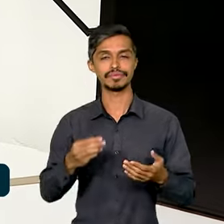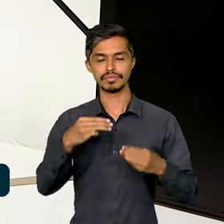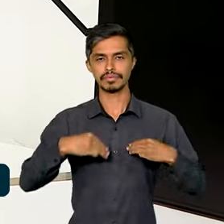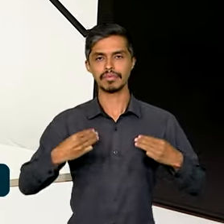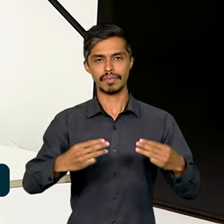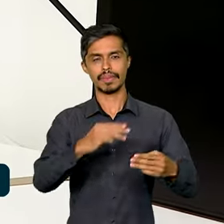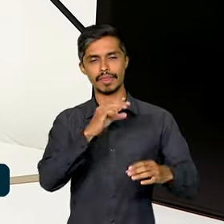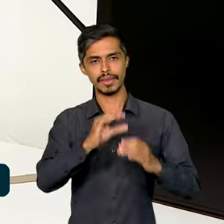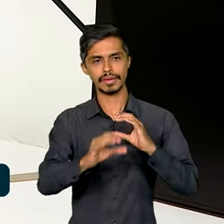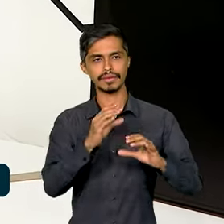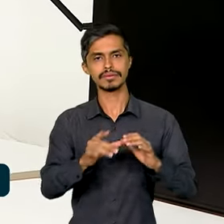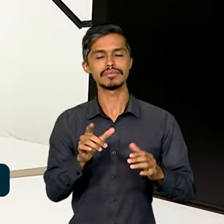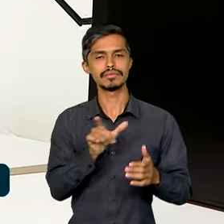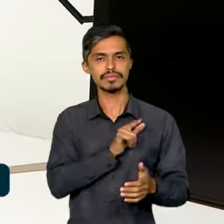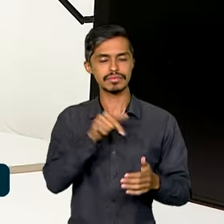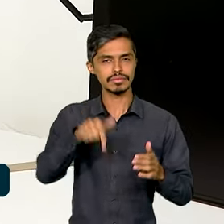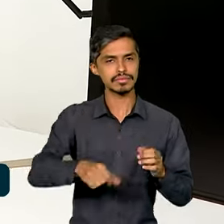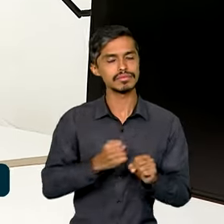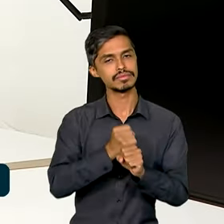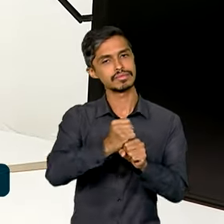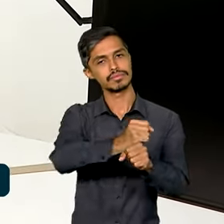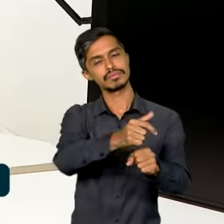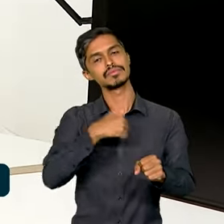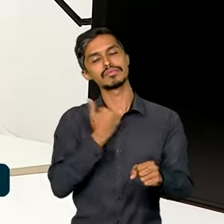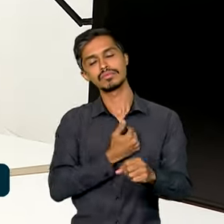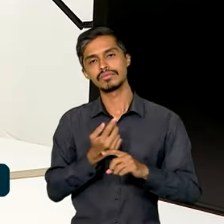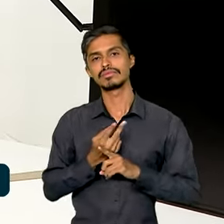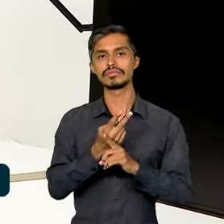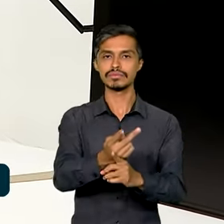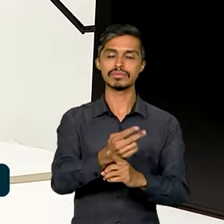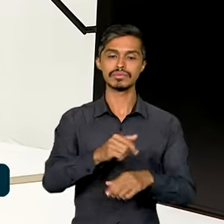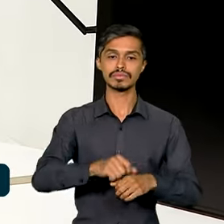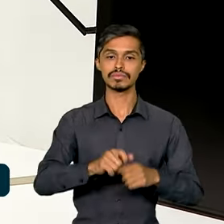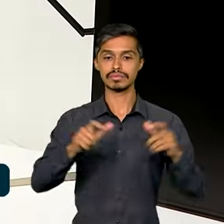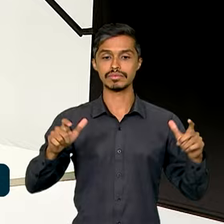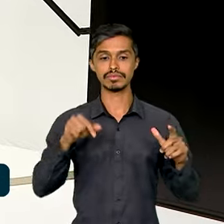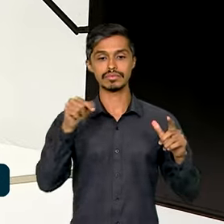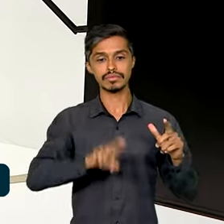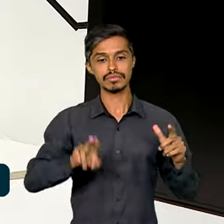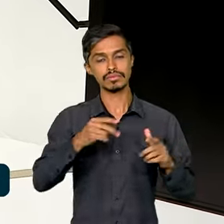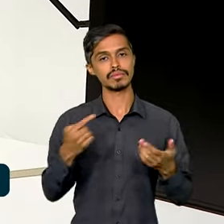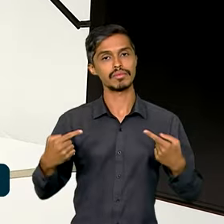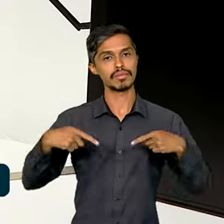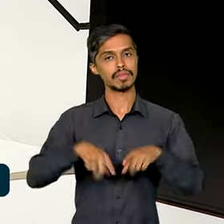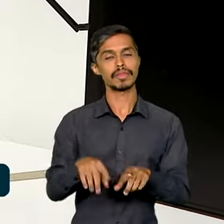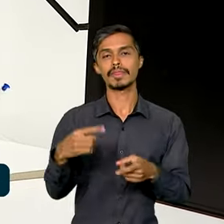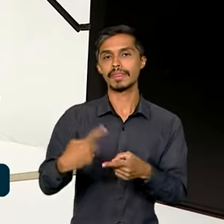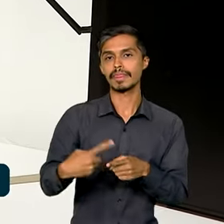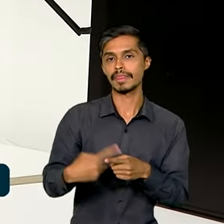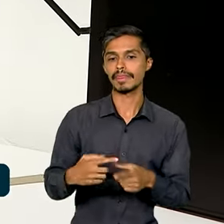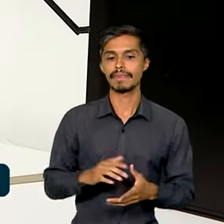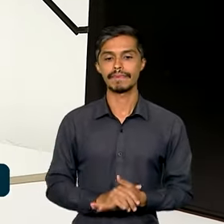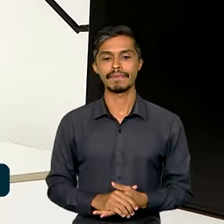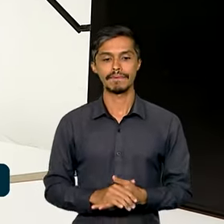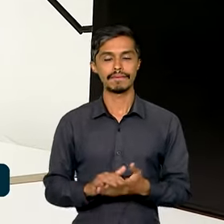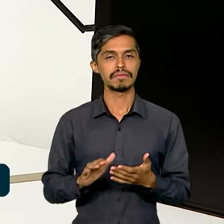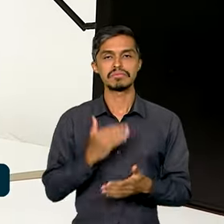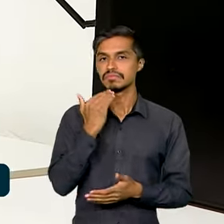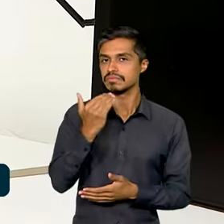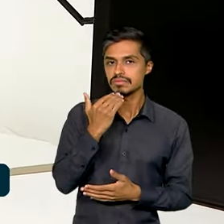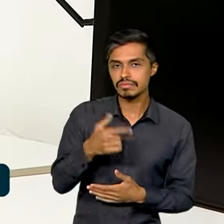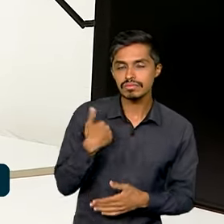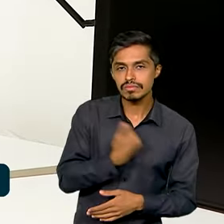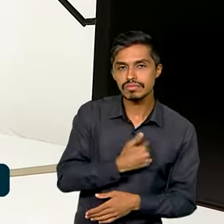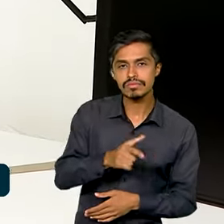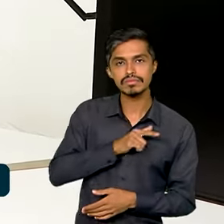como teve esse ano. E a gente tem buscado ampliar isso através dessas parcerias, porque nada adianta a gente ter